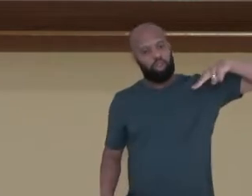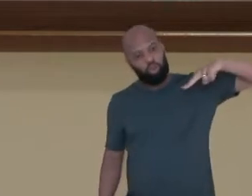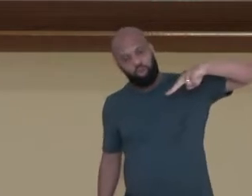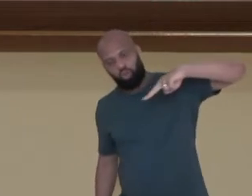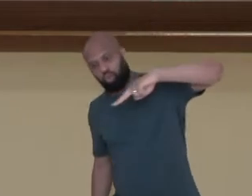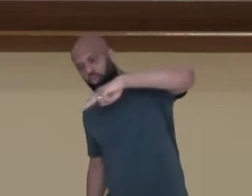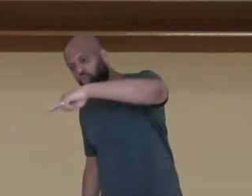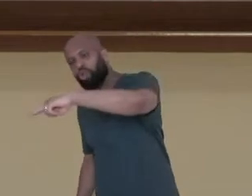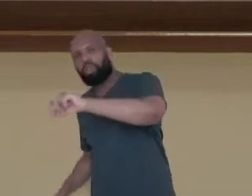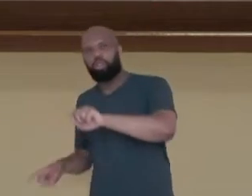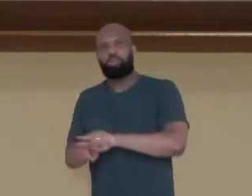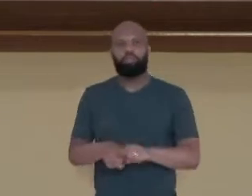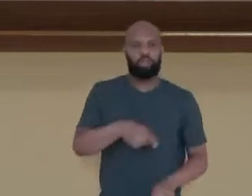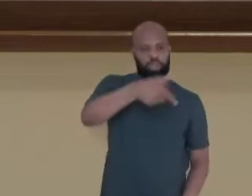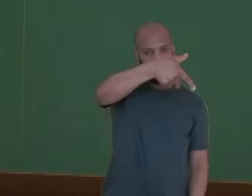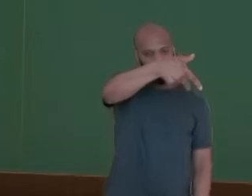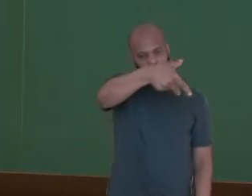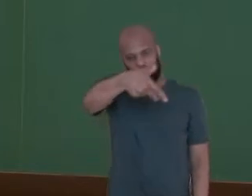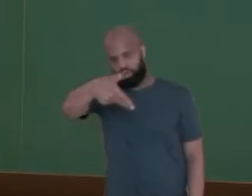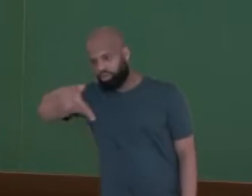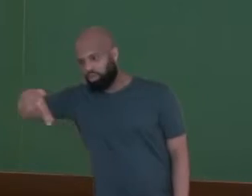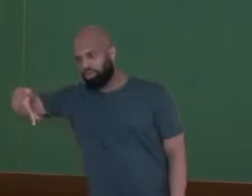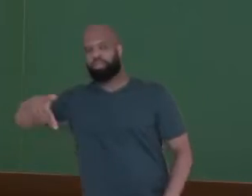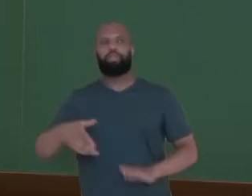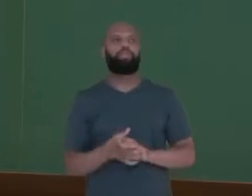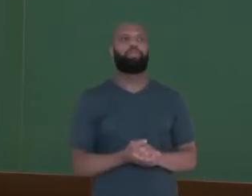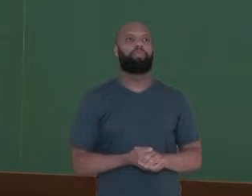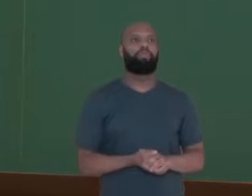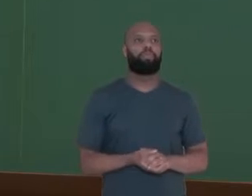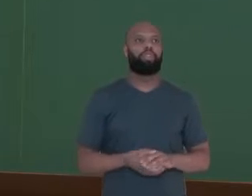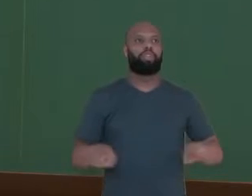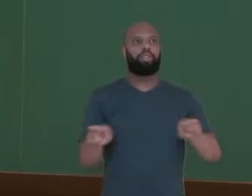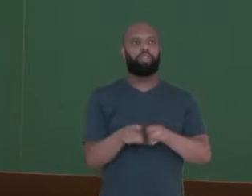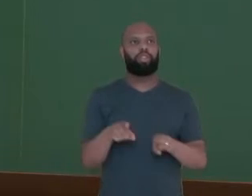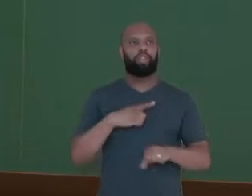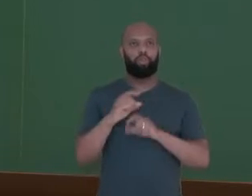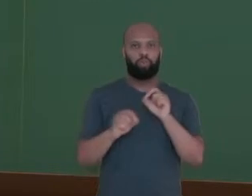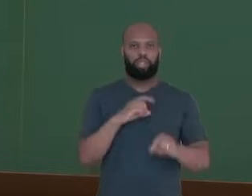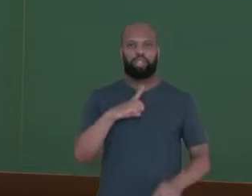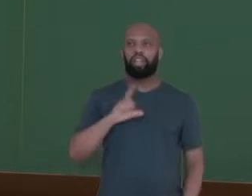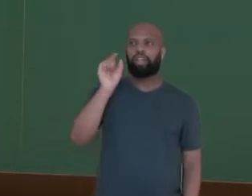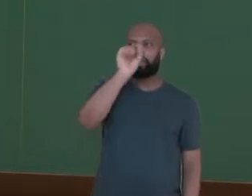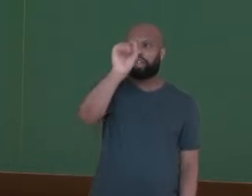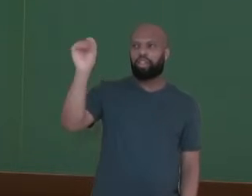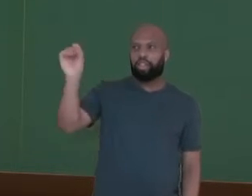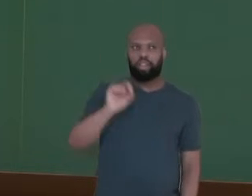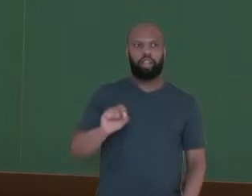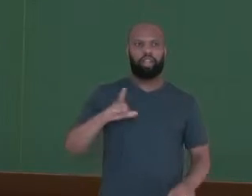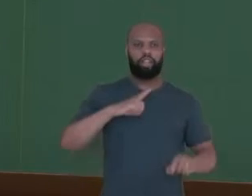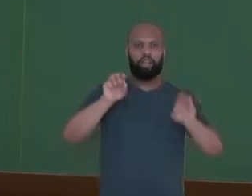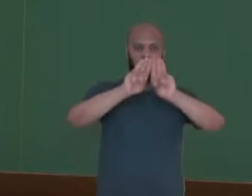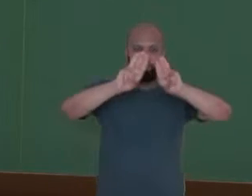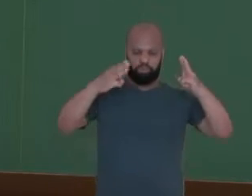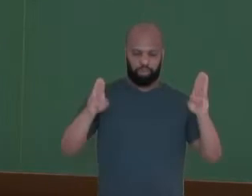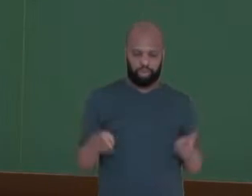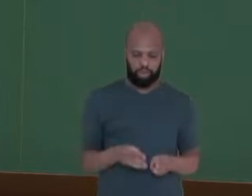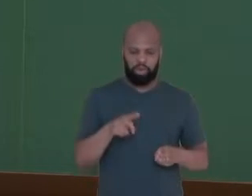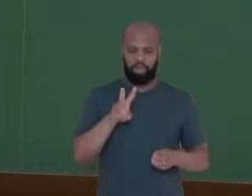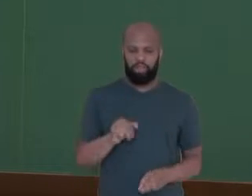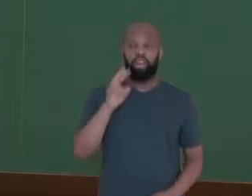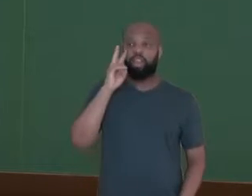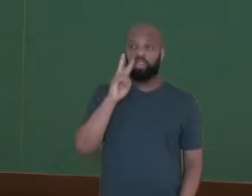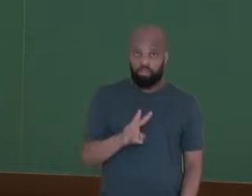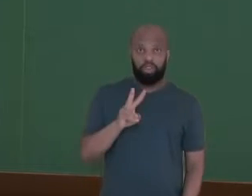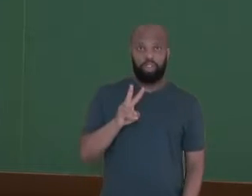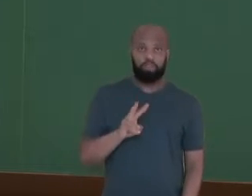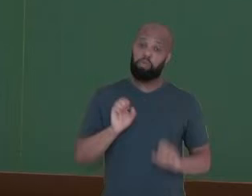ali a sua vista. Já também, a gente viu lá sobre a orientação, que é um esporte praticado